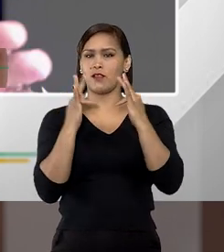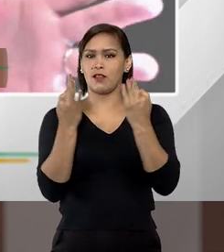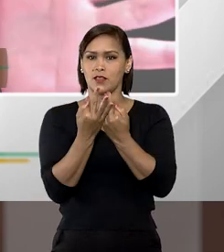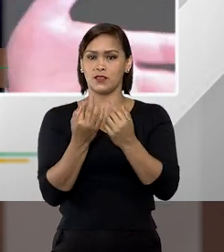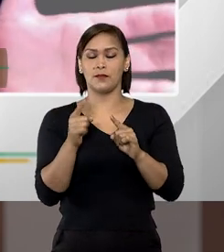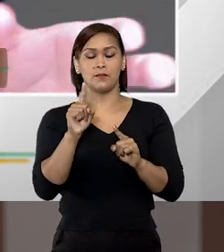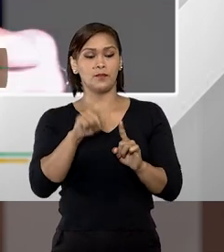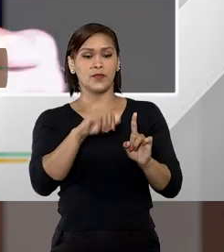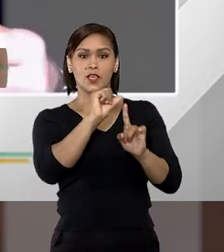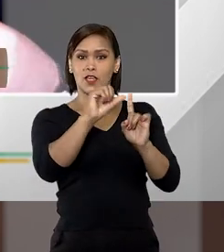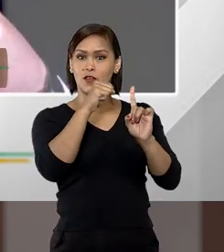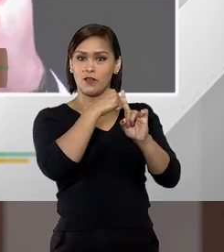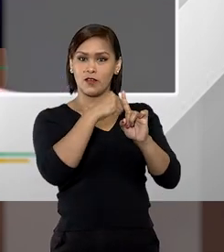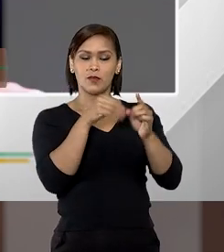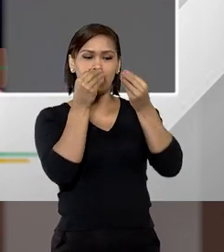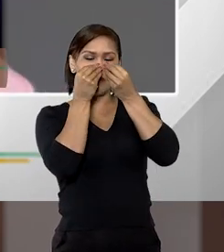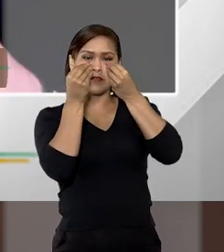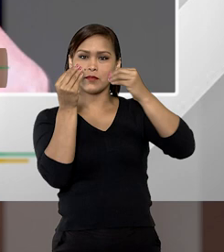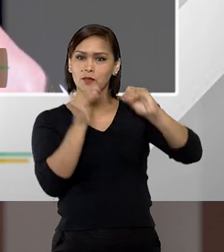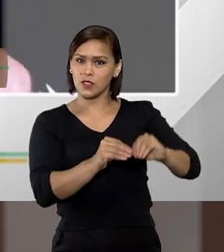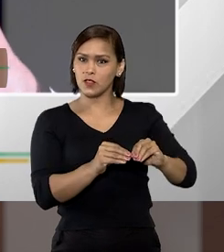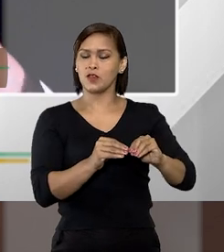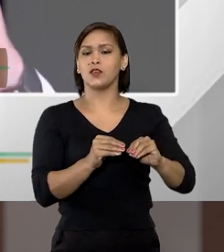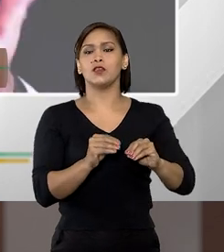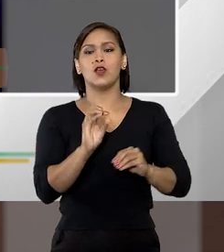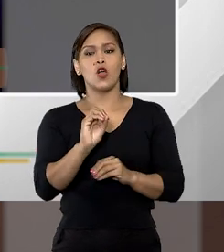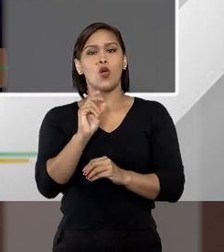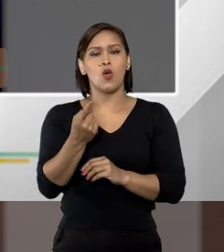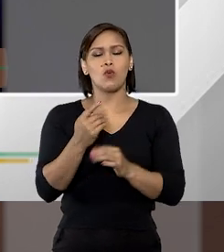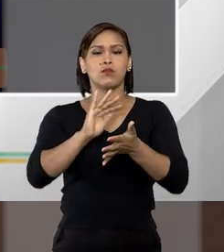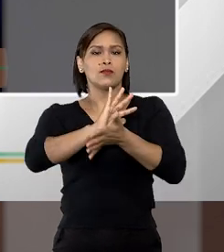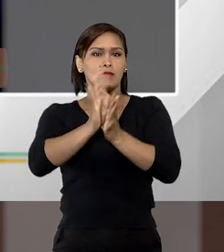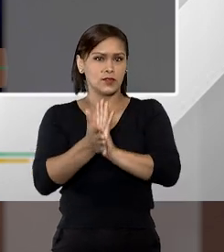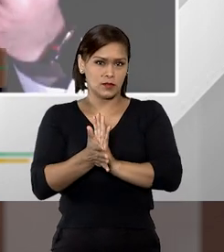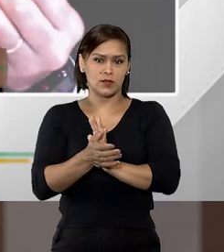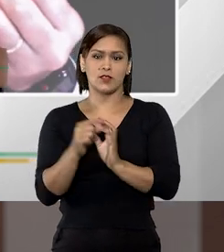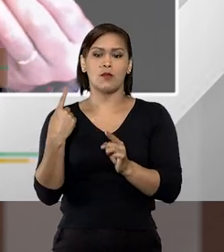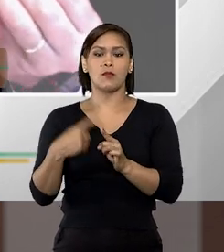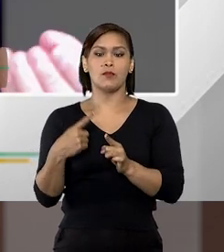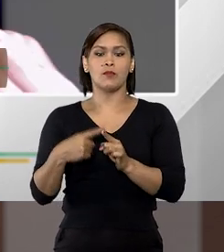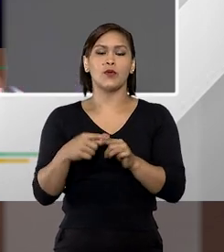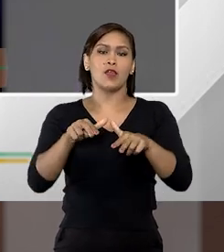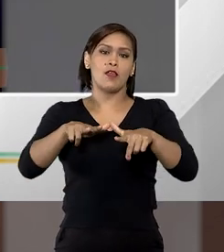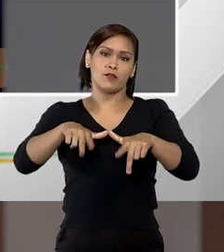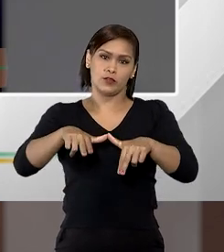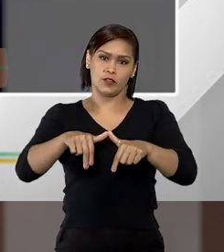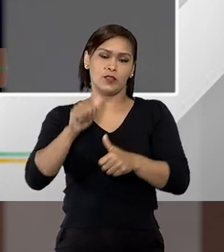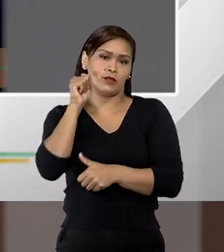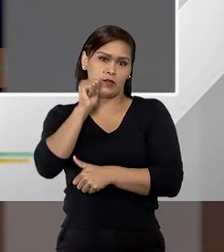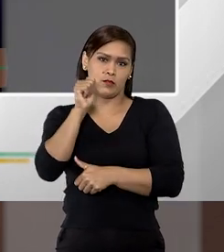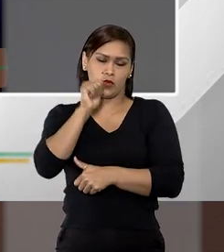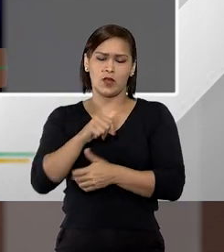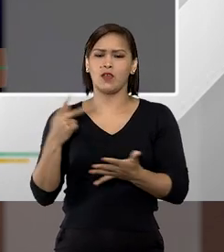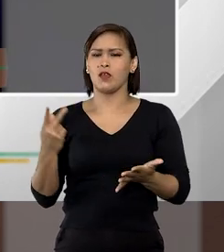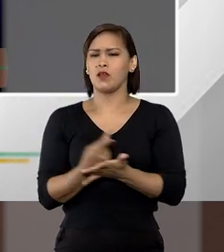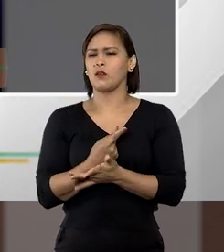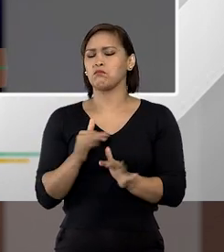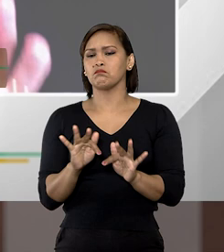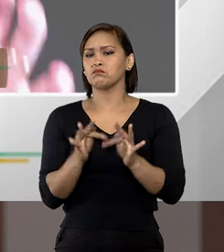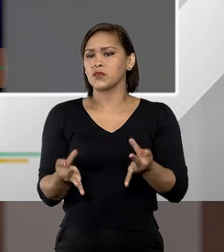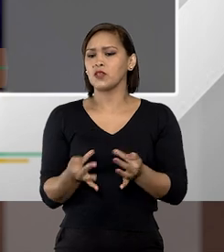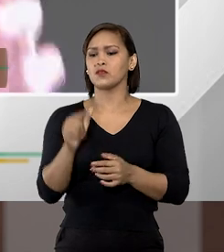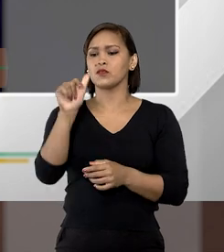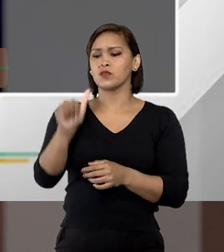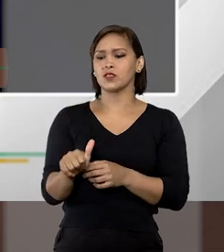o feminicídio em razão do menosprezo ou da discriminação em relação à condição da mulher ocorre pelo simples